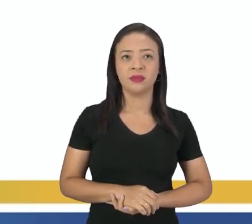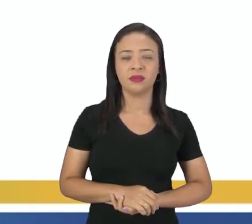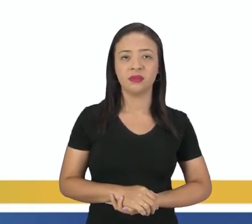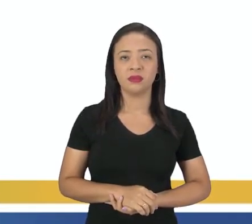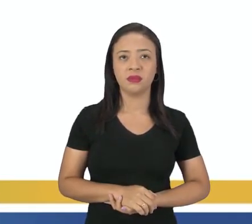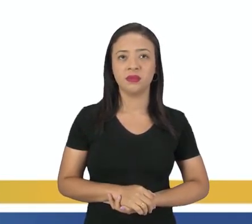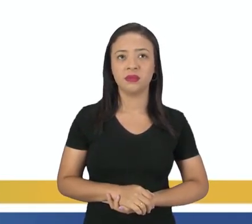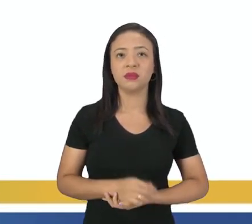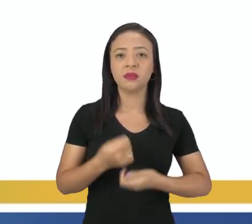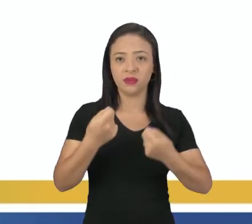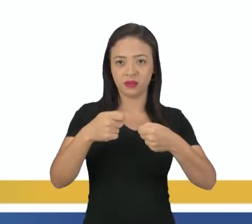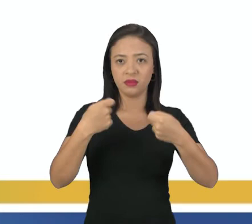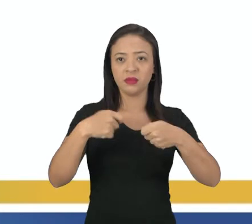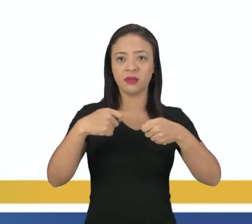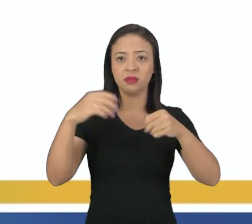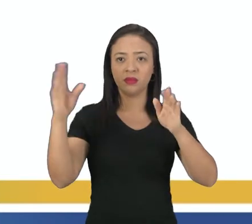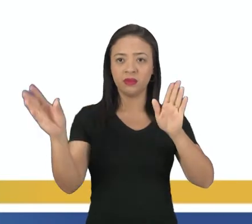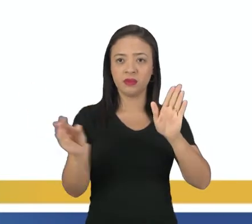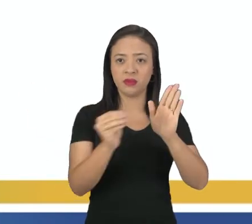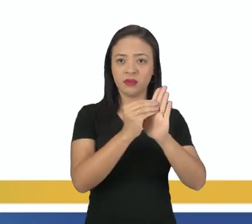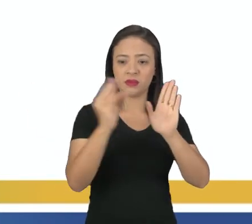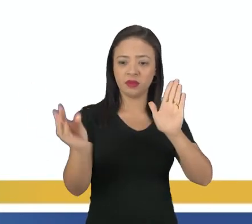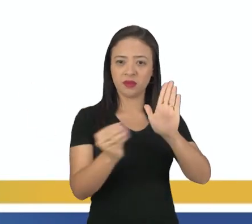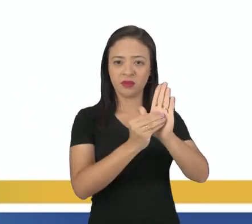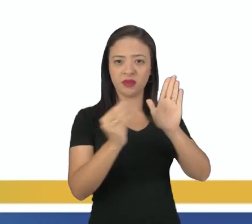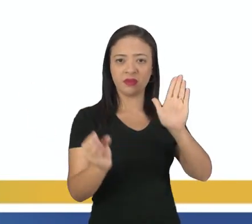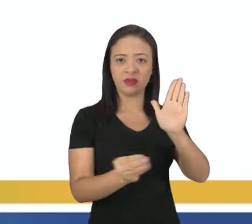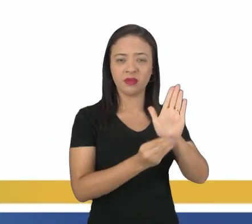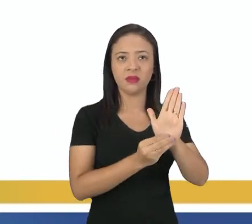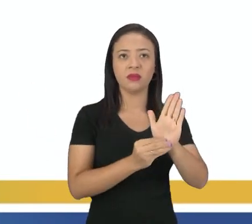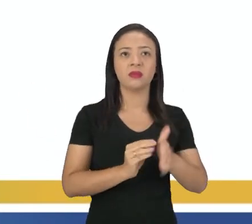que colocar ali, tá? Los tomates.